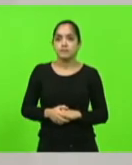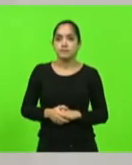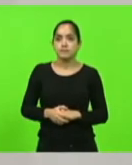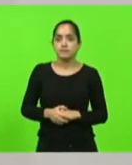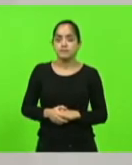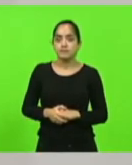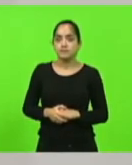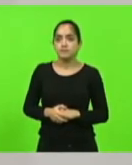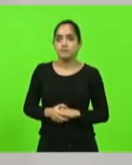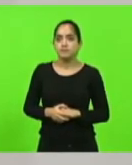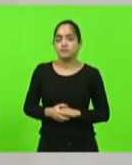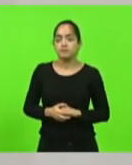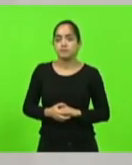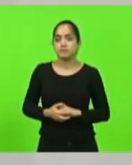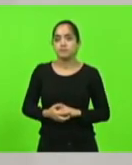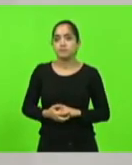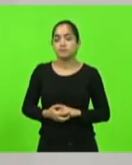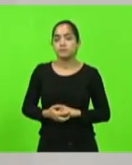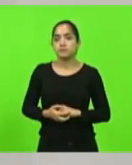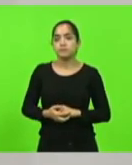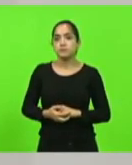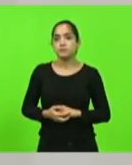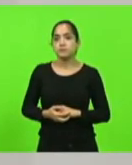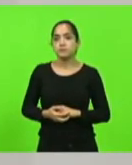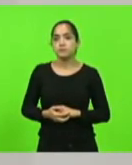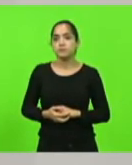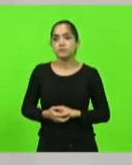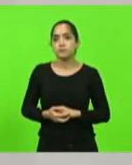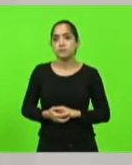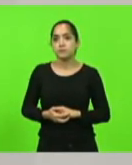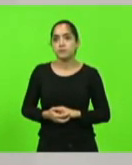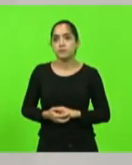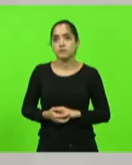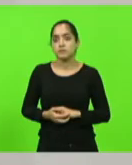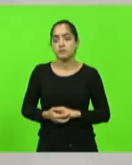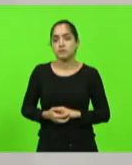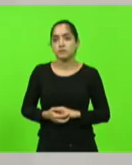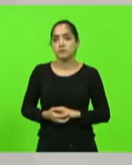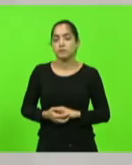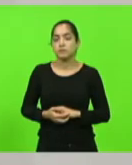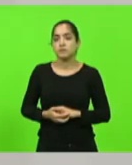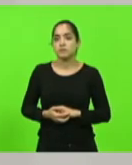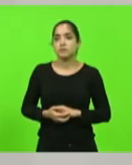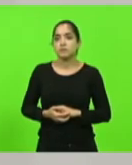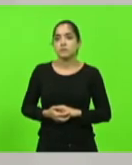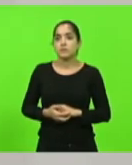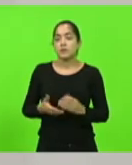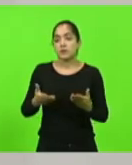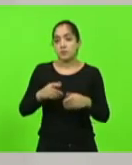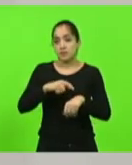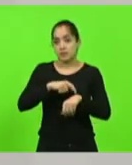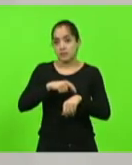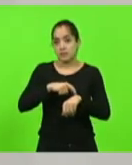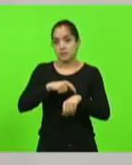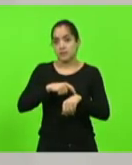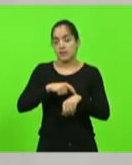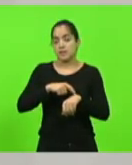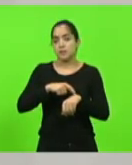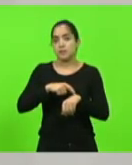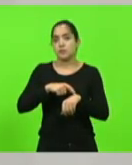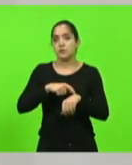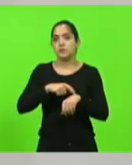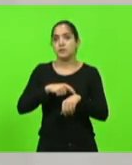Quero aqui também, senhor presidente, no tempo que me folga, deixar